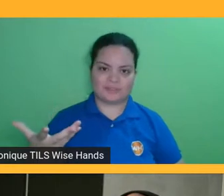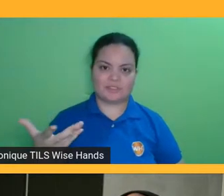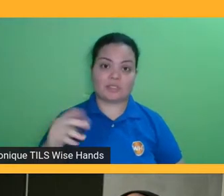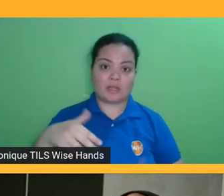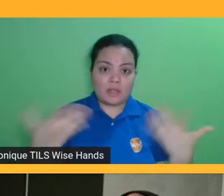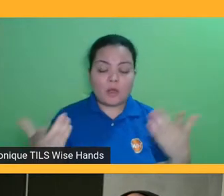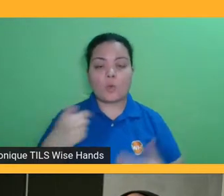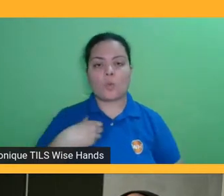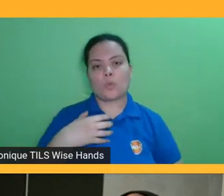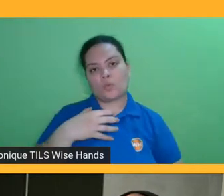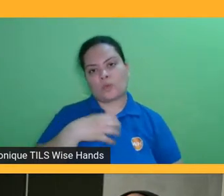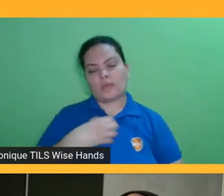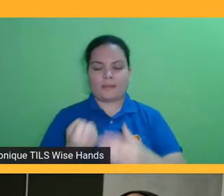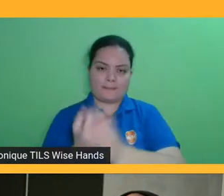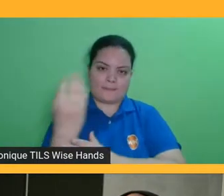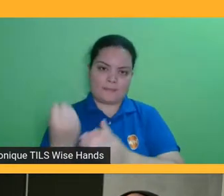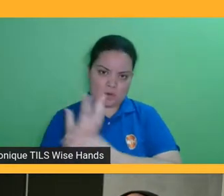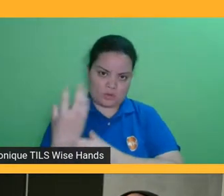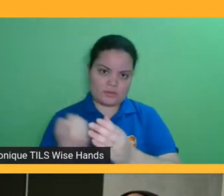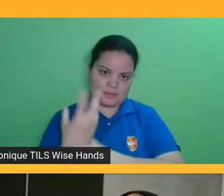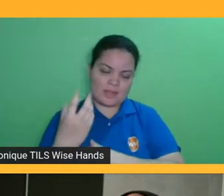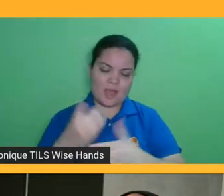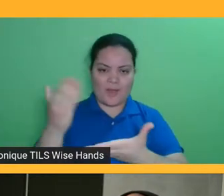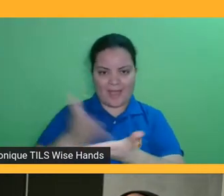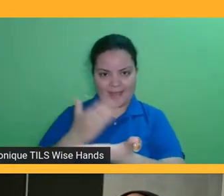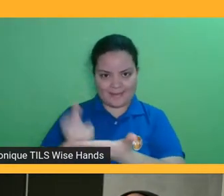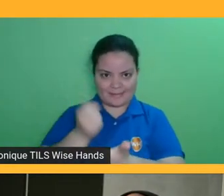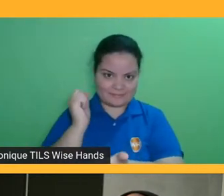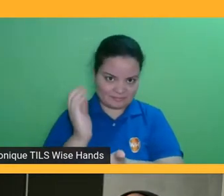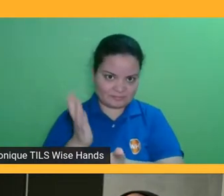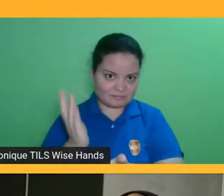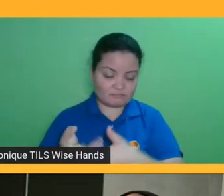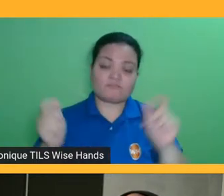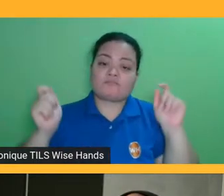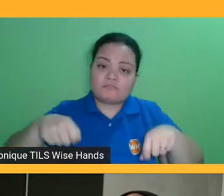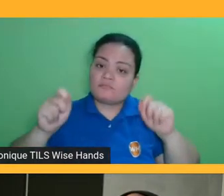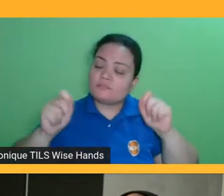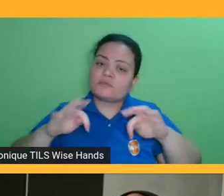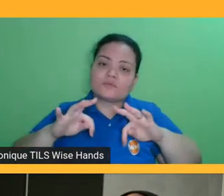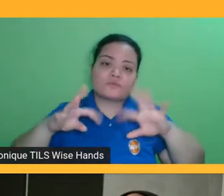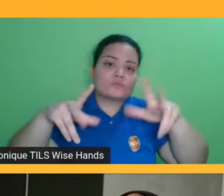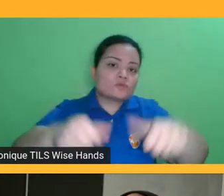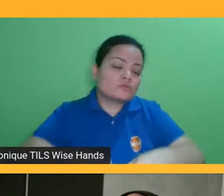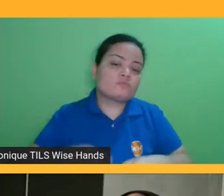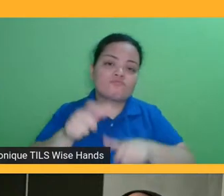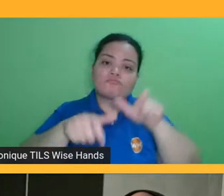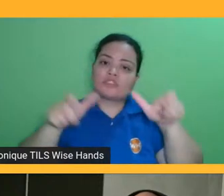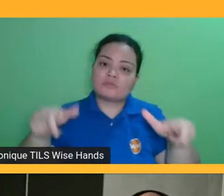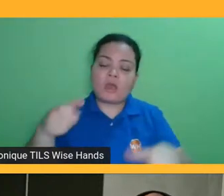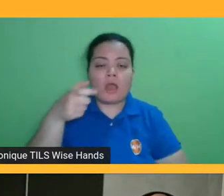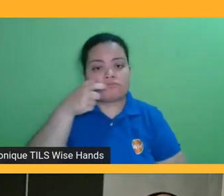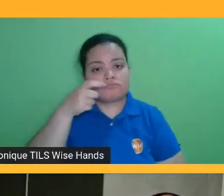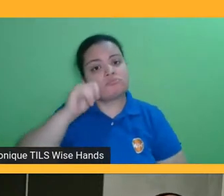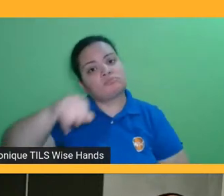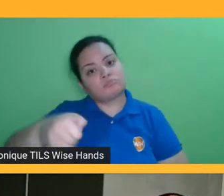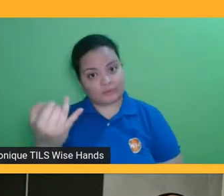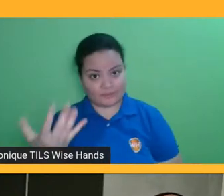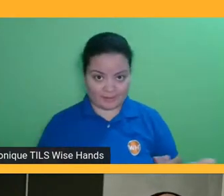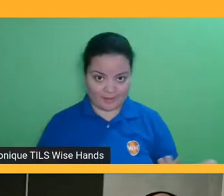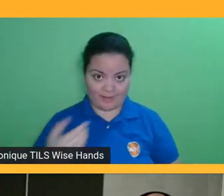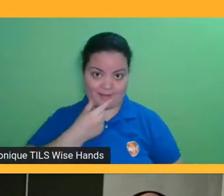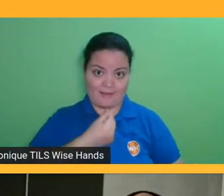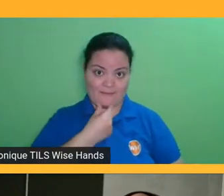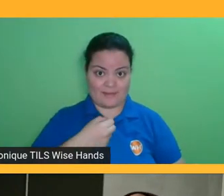atende a todas as pessoas e a experiência é uma experiência nova, como o Rafael colocou. então você